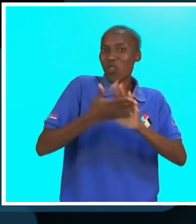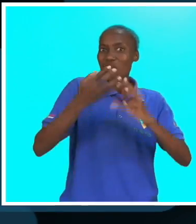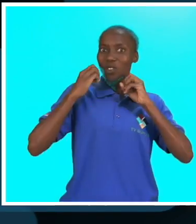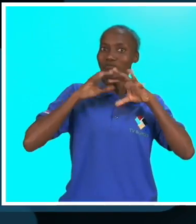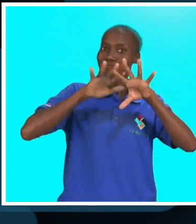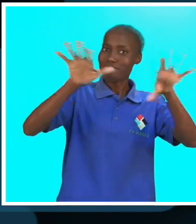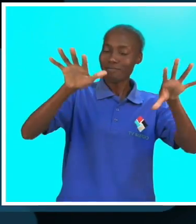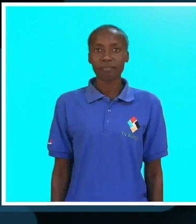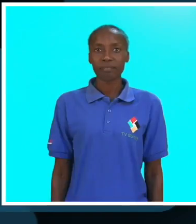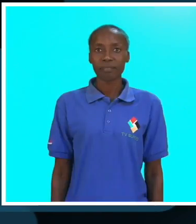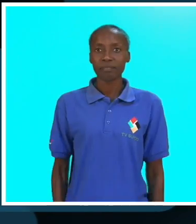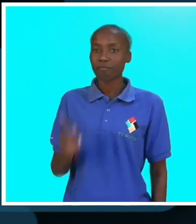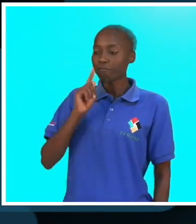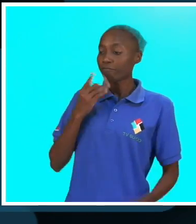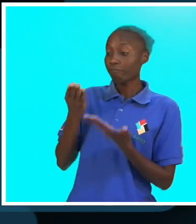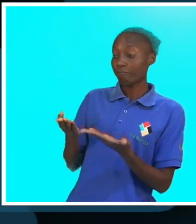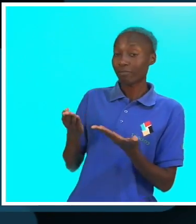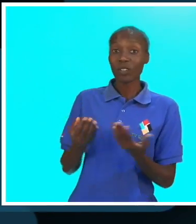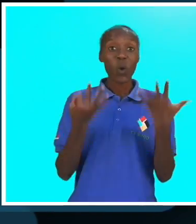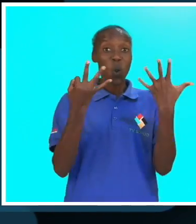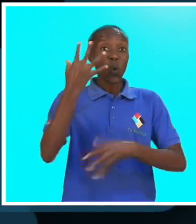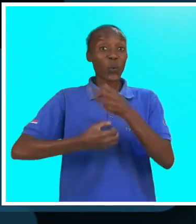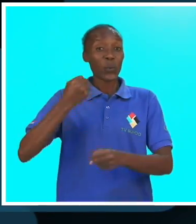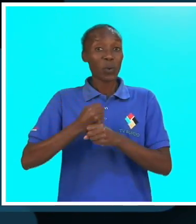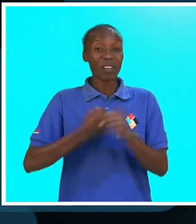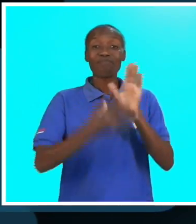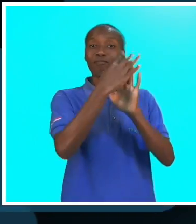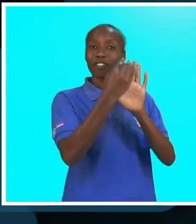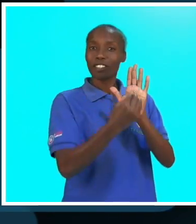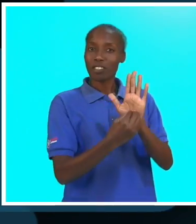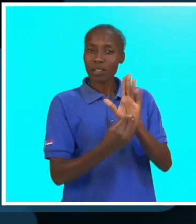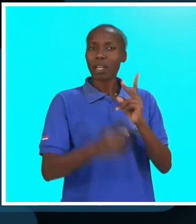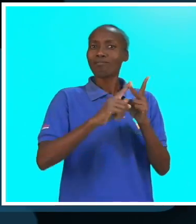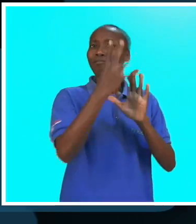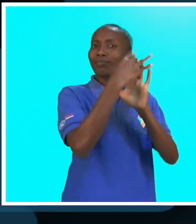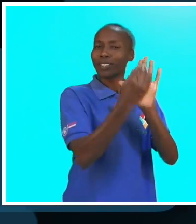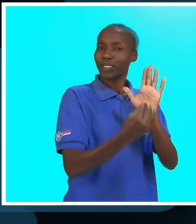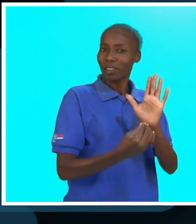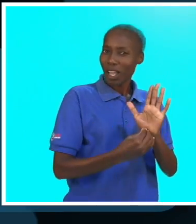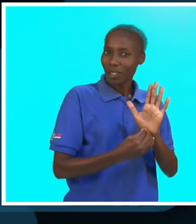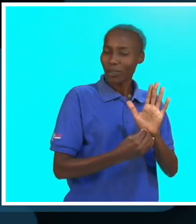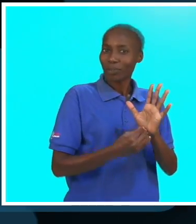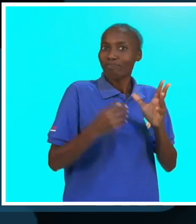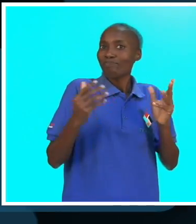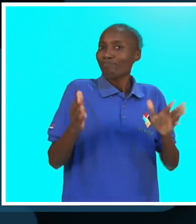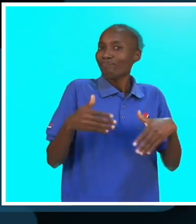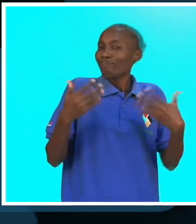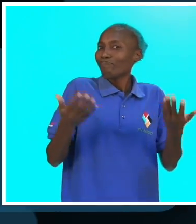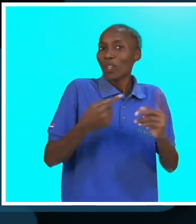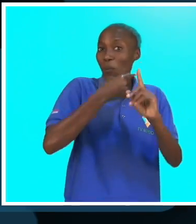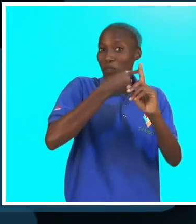ou já é massificado? São oito anos de glórias, de inglórias